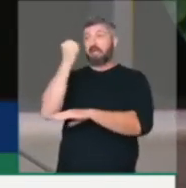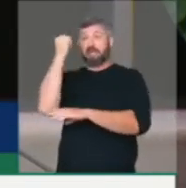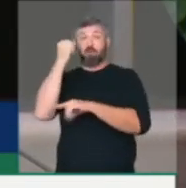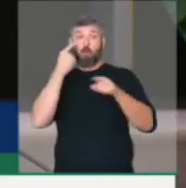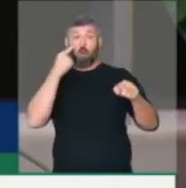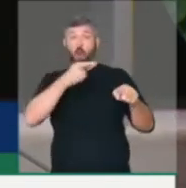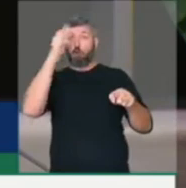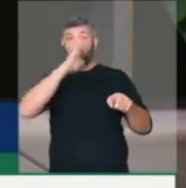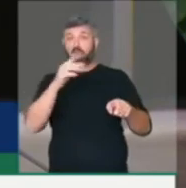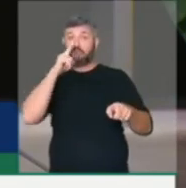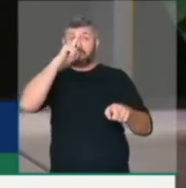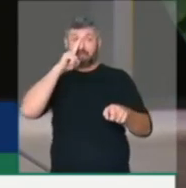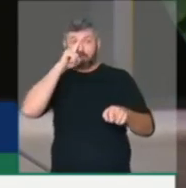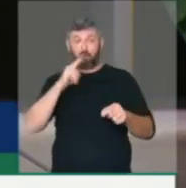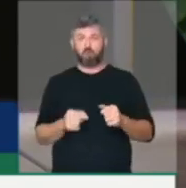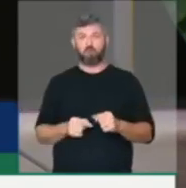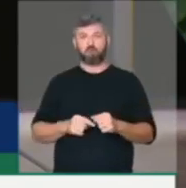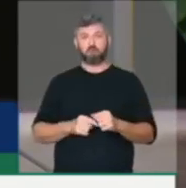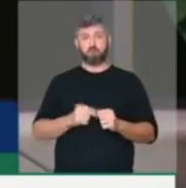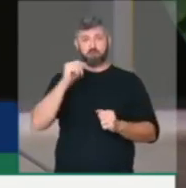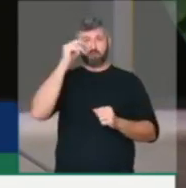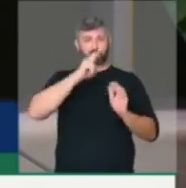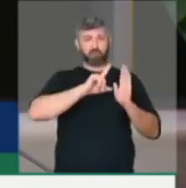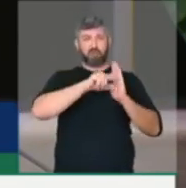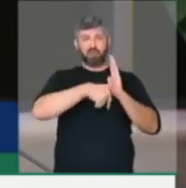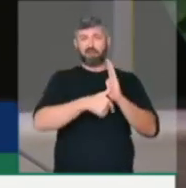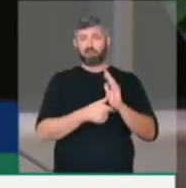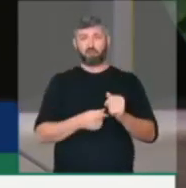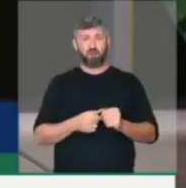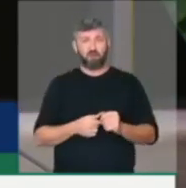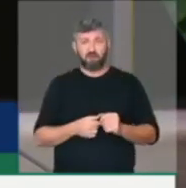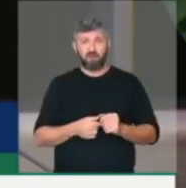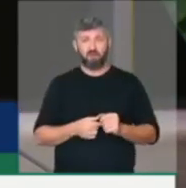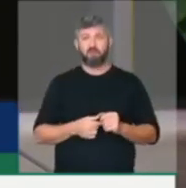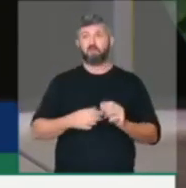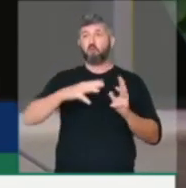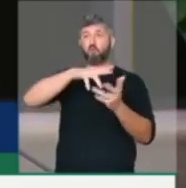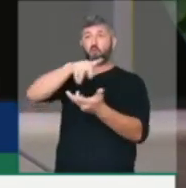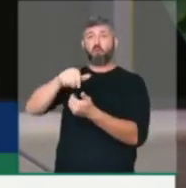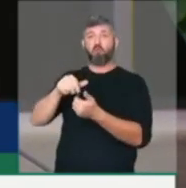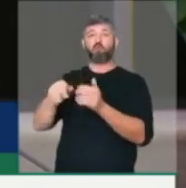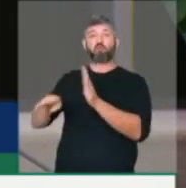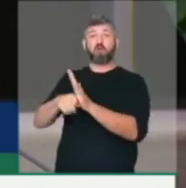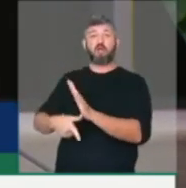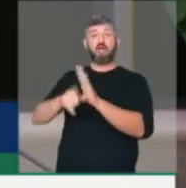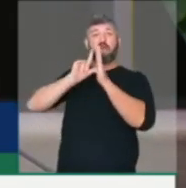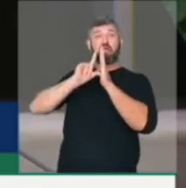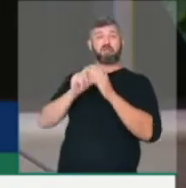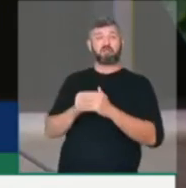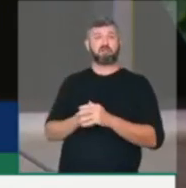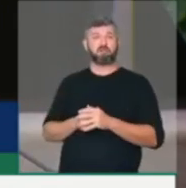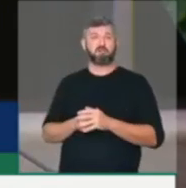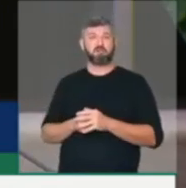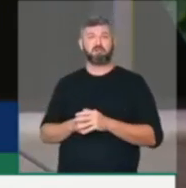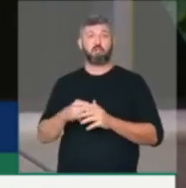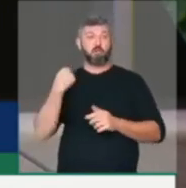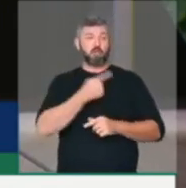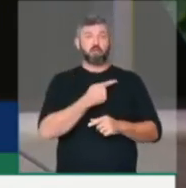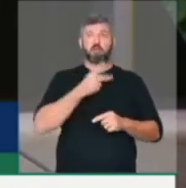chegou aqui, deputada Joyce, muito depois de ter chegado em diversos outros lugares do mundo. Nós tínhamos a obrigação de aprender o que fazer.